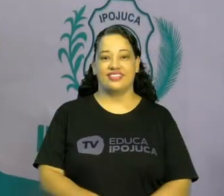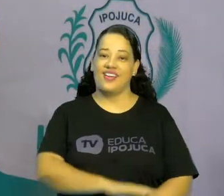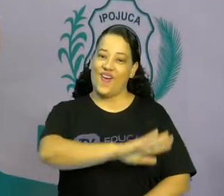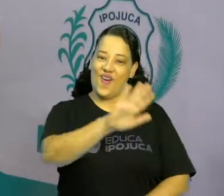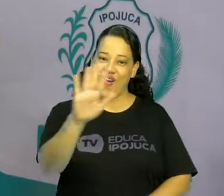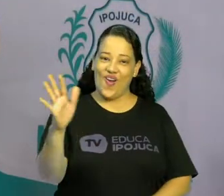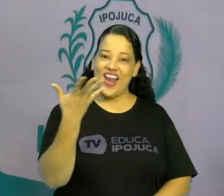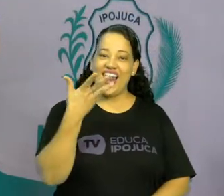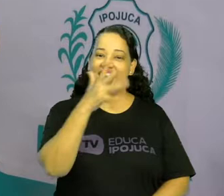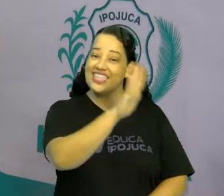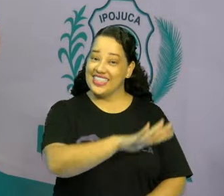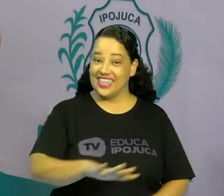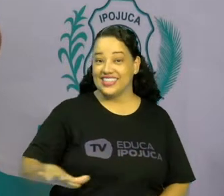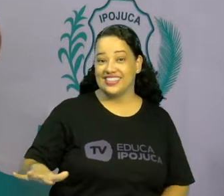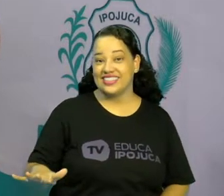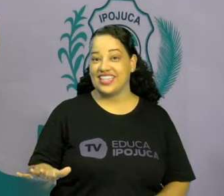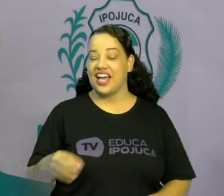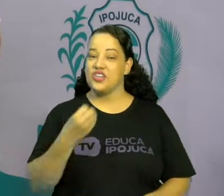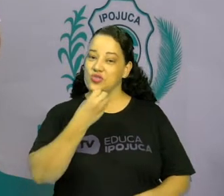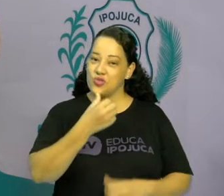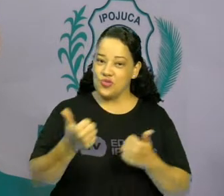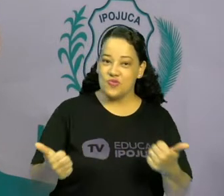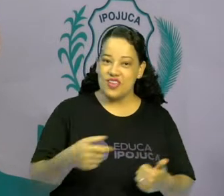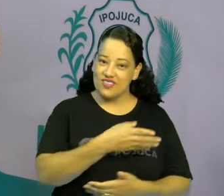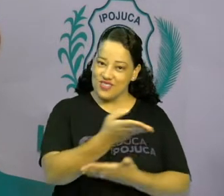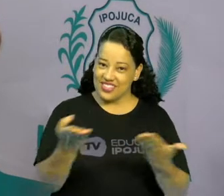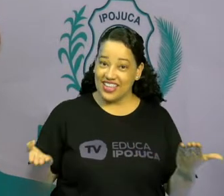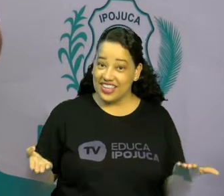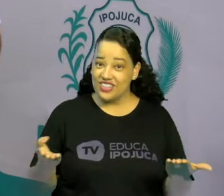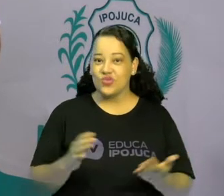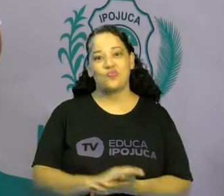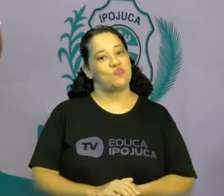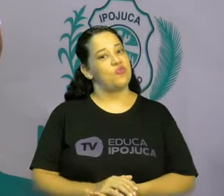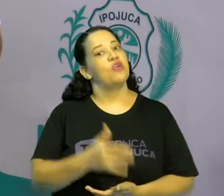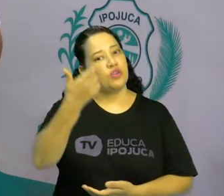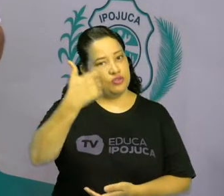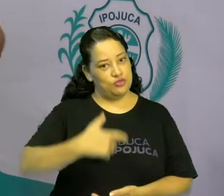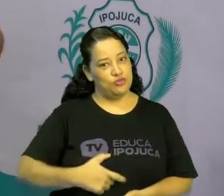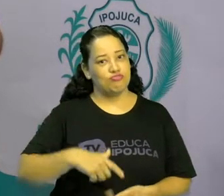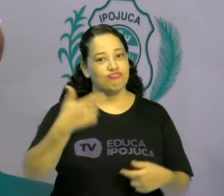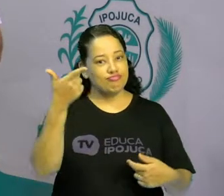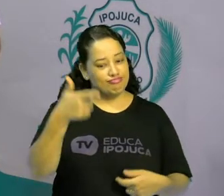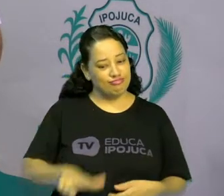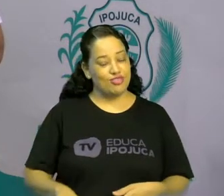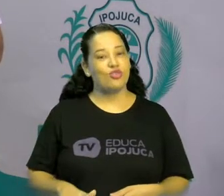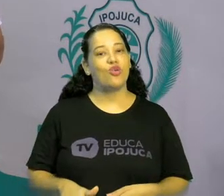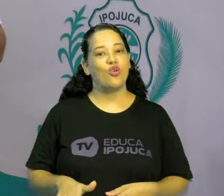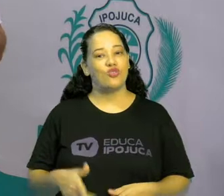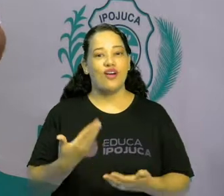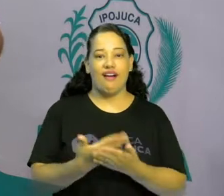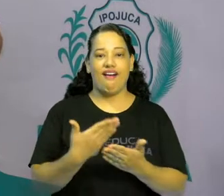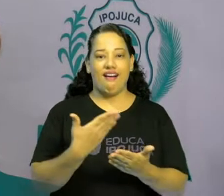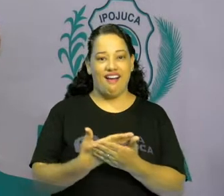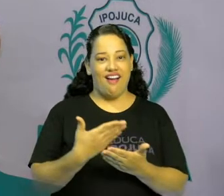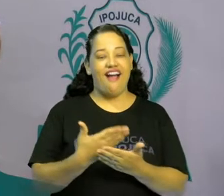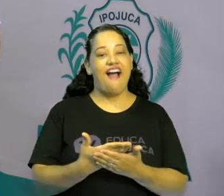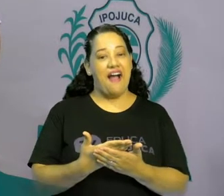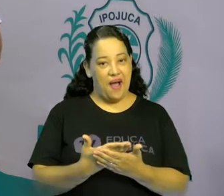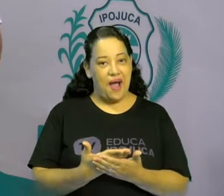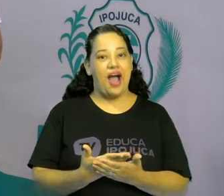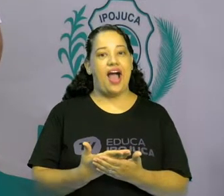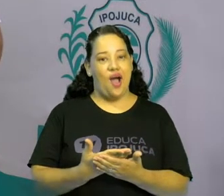Olá, crianças! Tudo bem com vocês? Estou mais uma vez aqui para mais uma aula para o